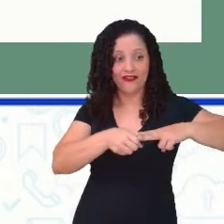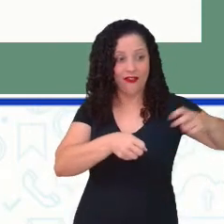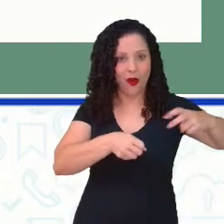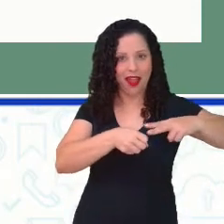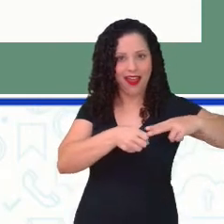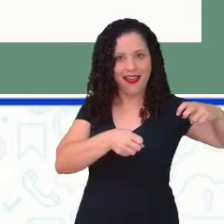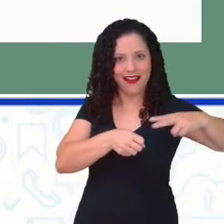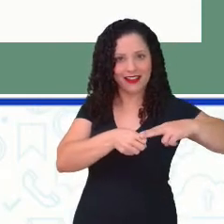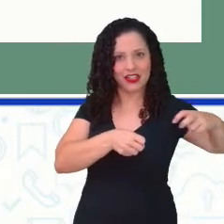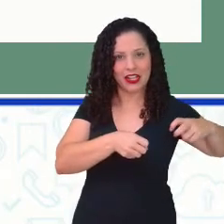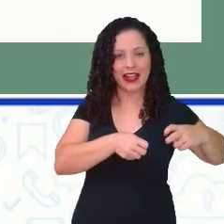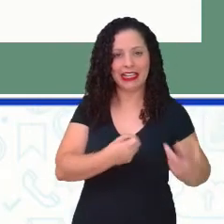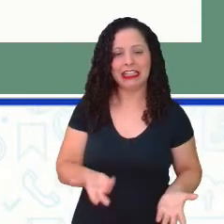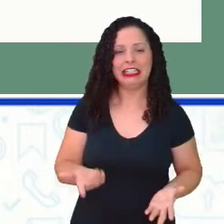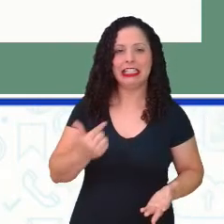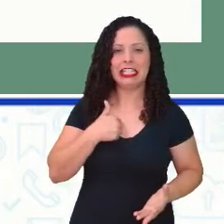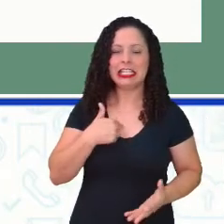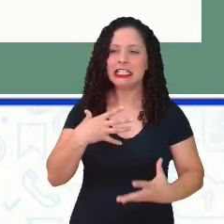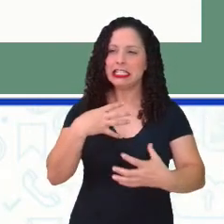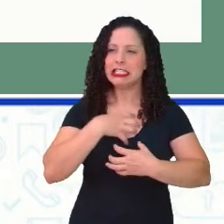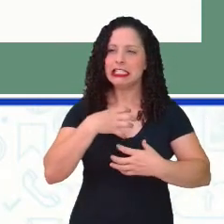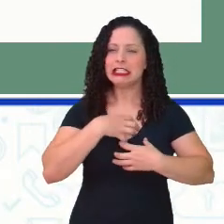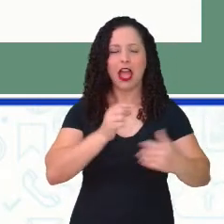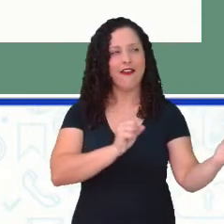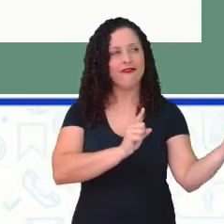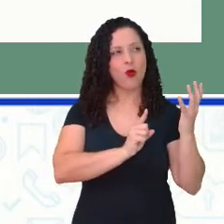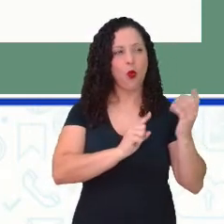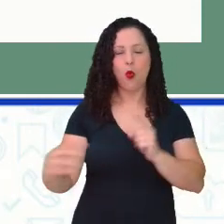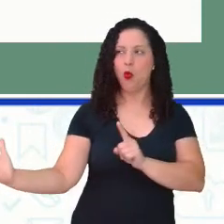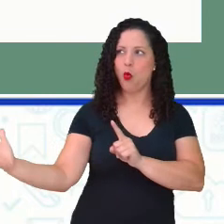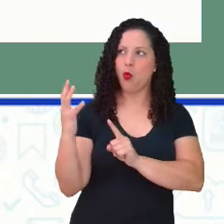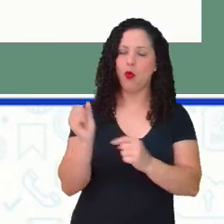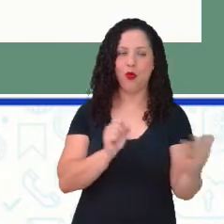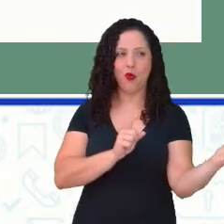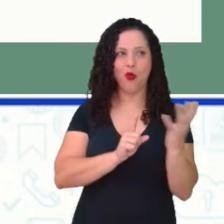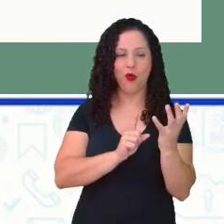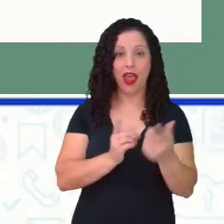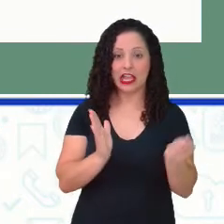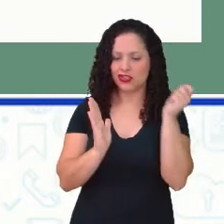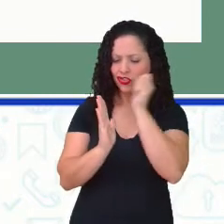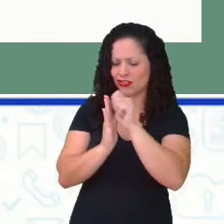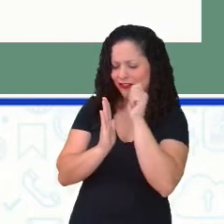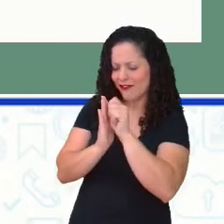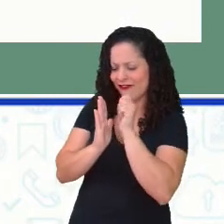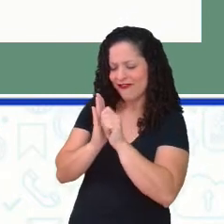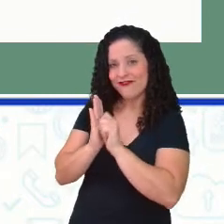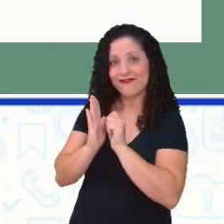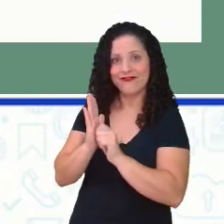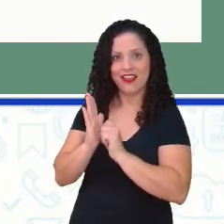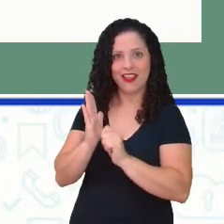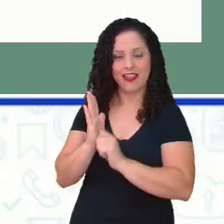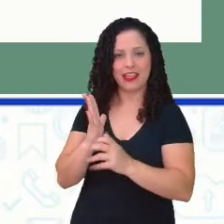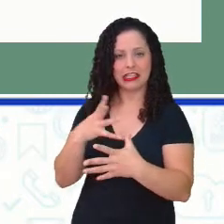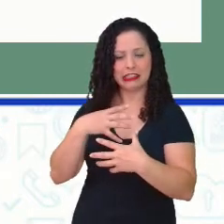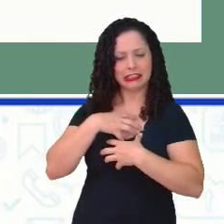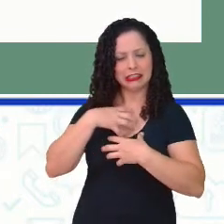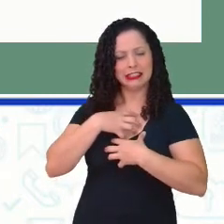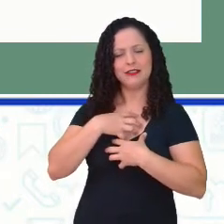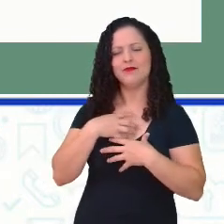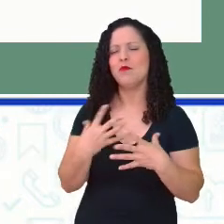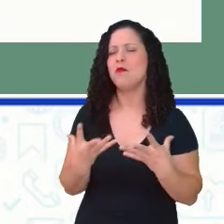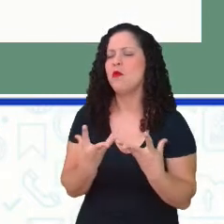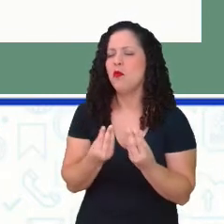chamavam ardentemente. Uma das vocações era escrever. E, não sei